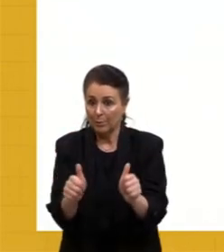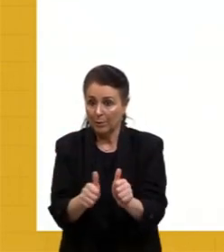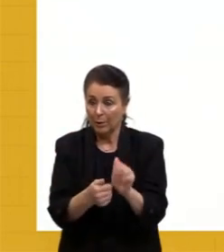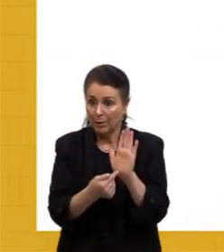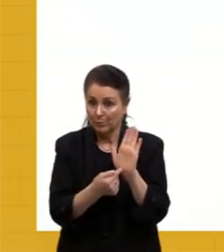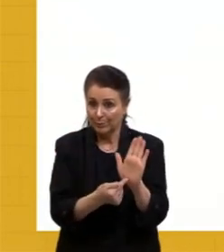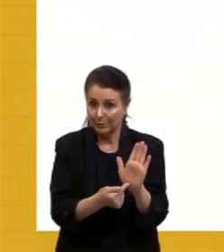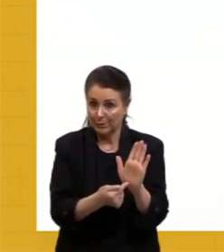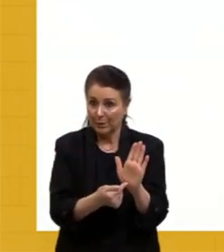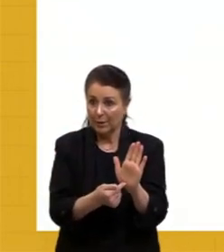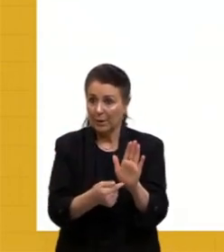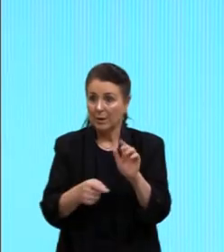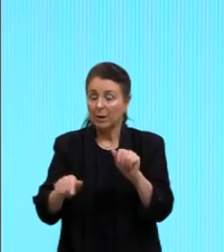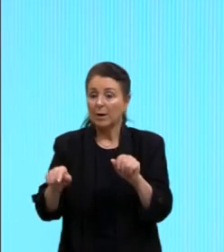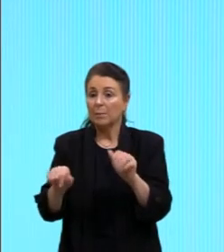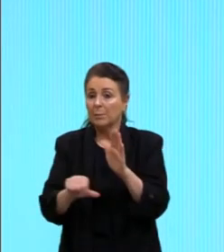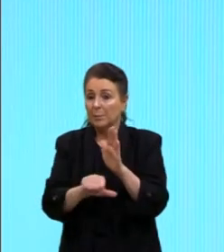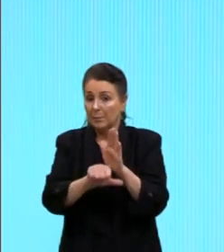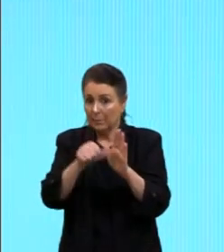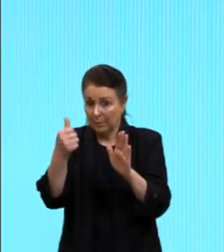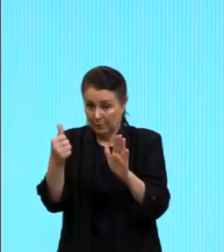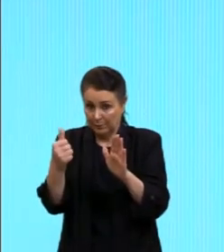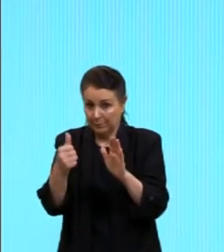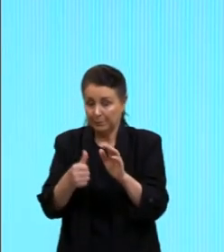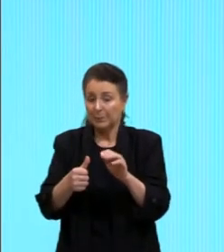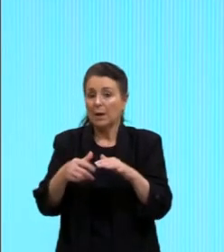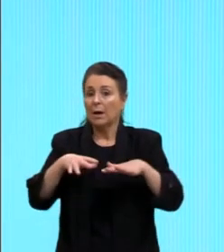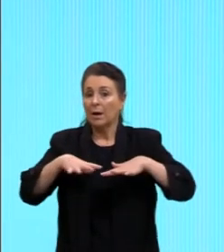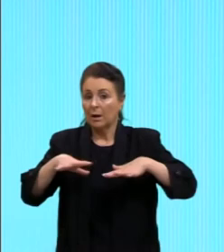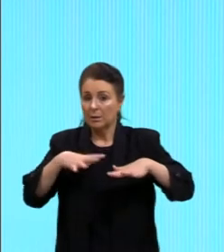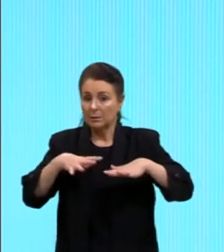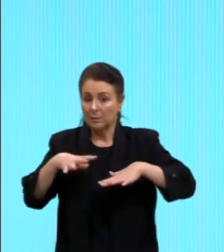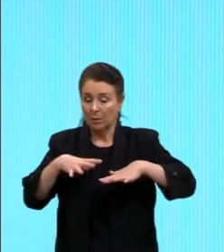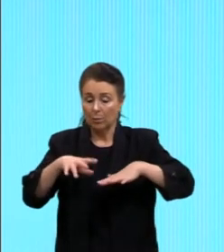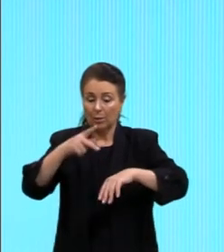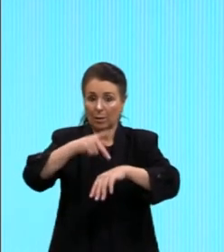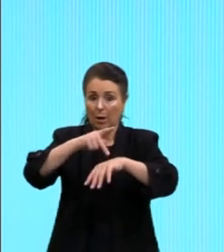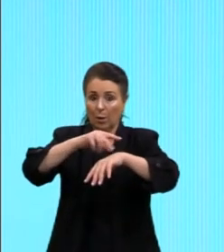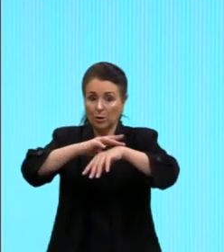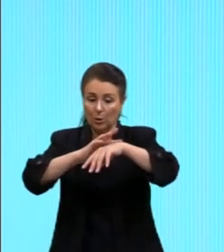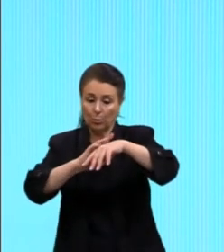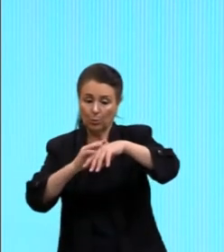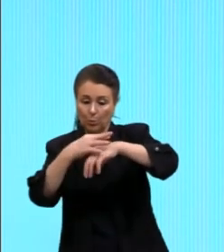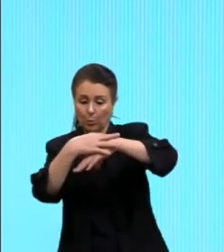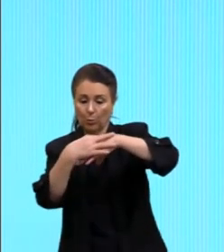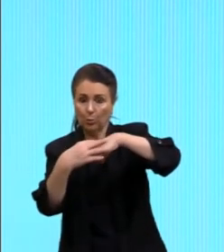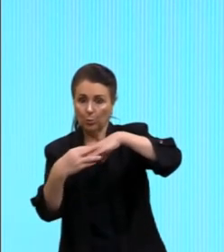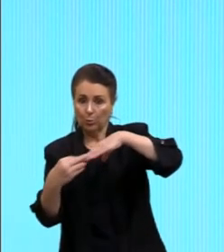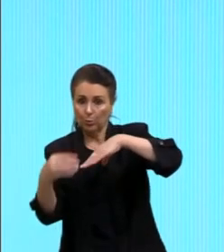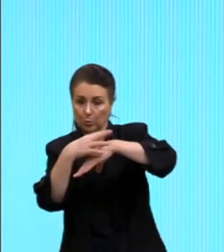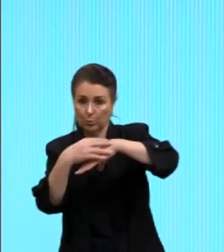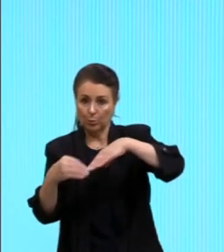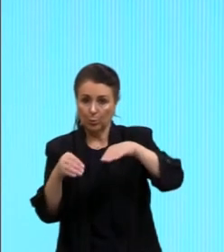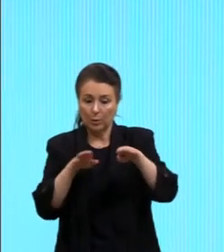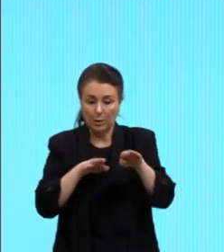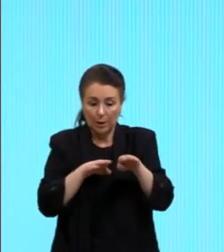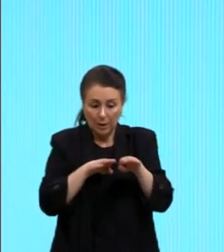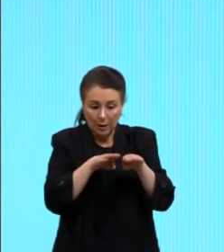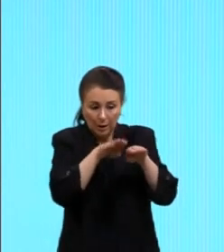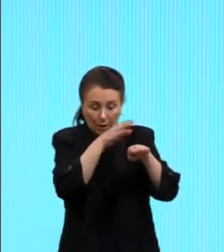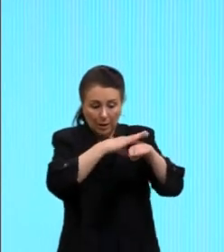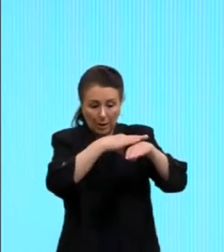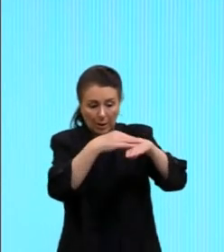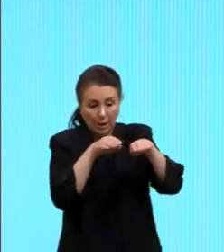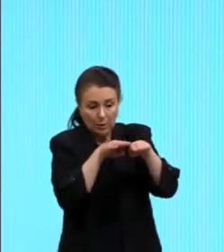Primeiro, tu tem o intemperismo, né, a ação aí de degradação dessa rocha, depois tu tem a erosão, que é o transporte desse sedimento,